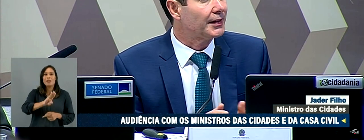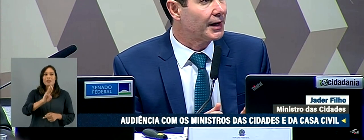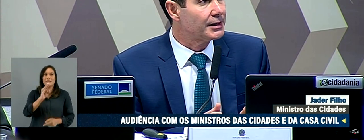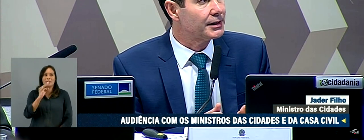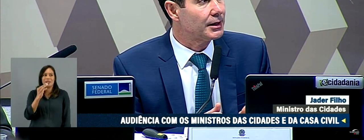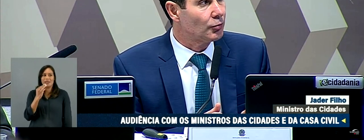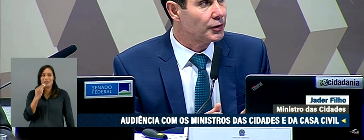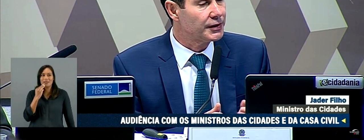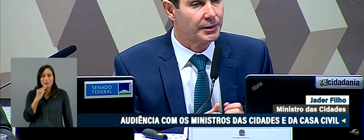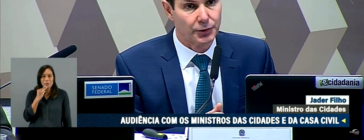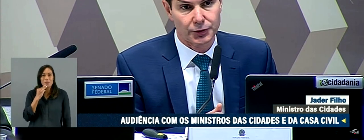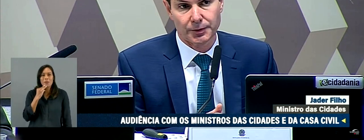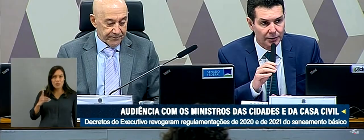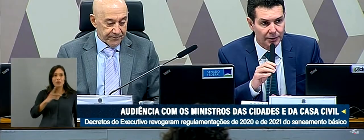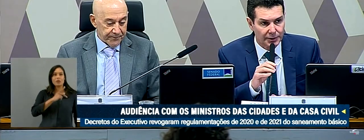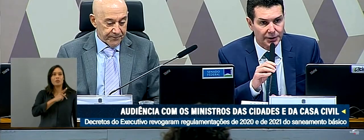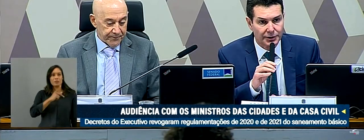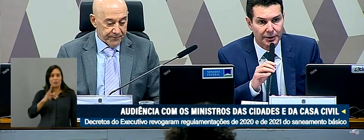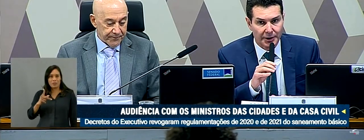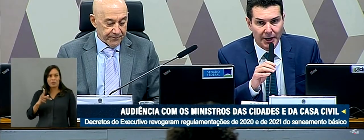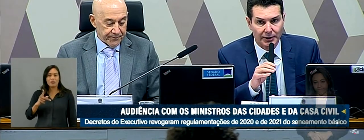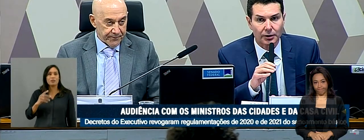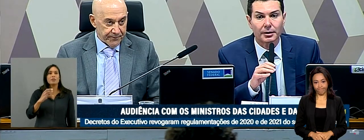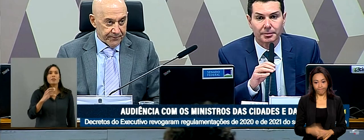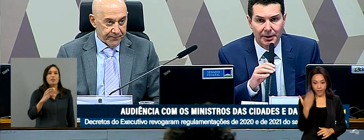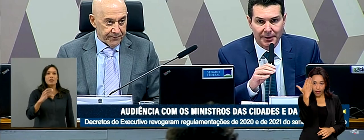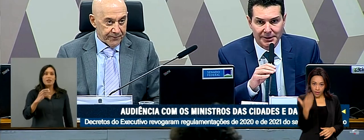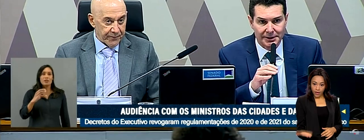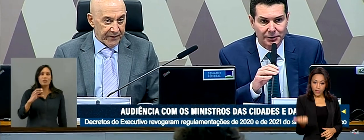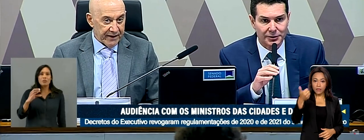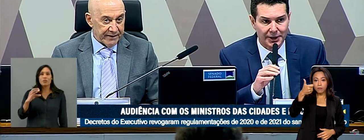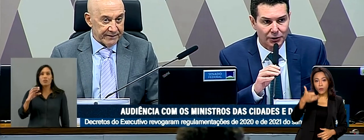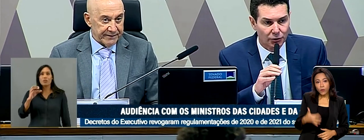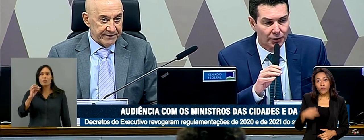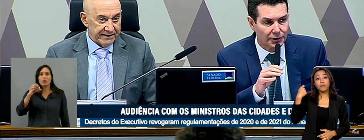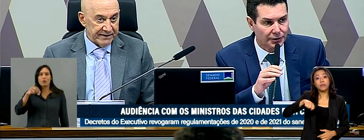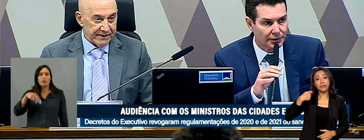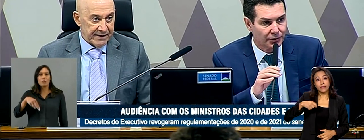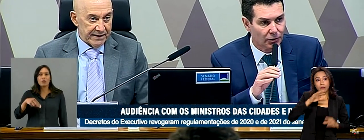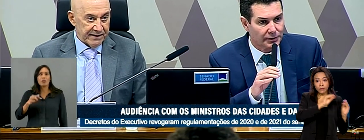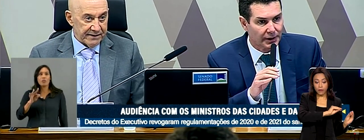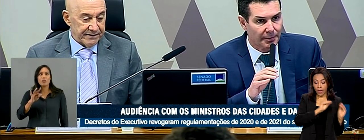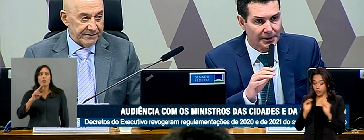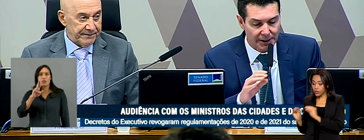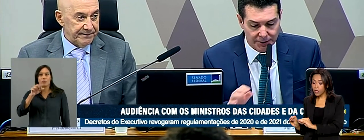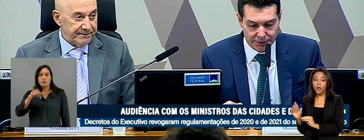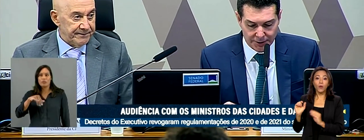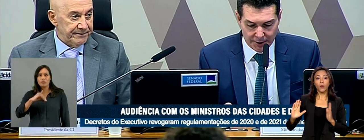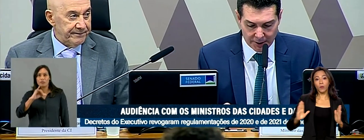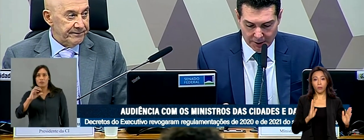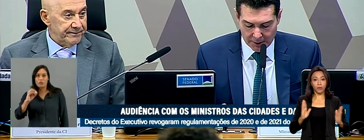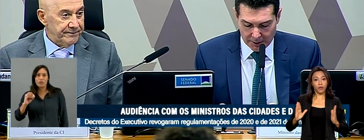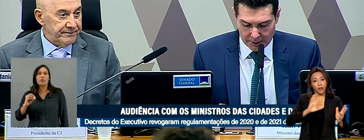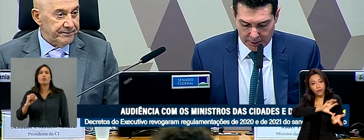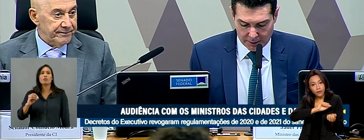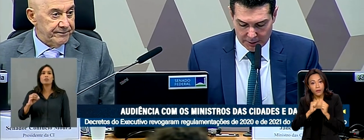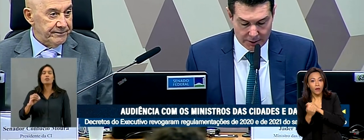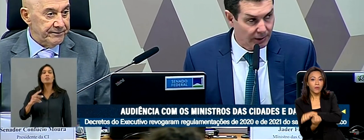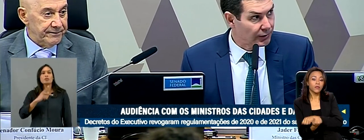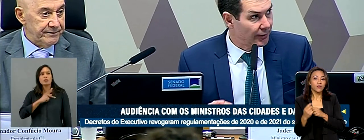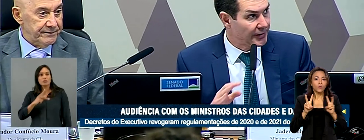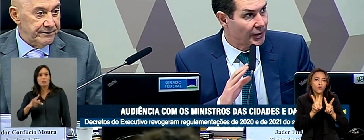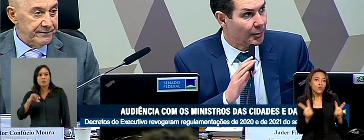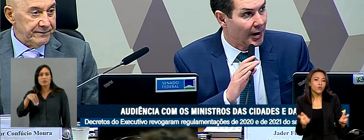.113 municípios. Segundo Jader, foi preciso adiar, por exemplo, o prazo de adaptação dos